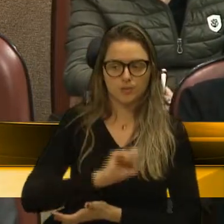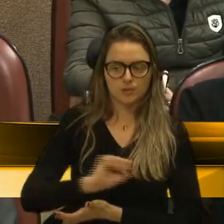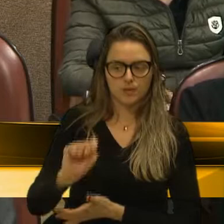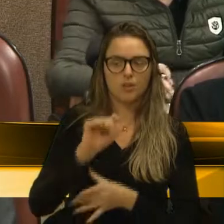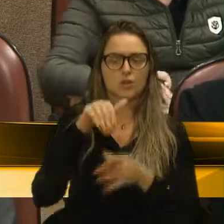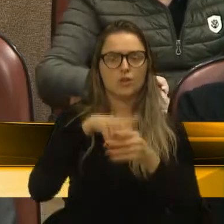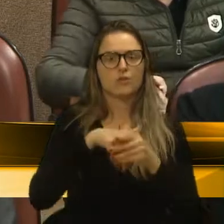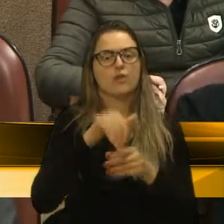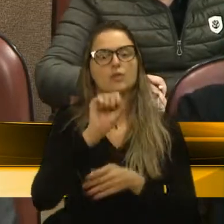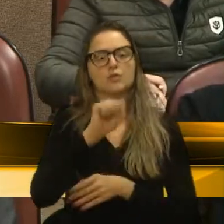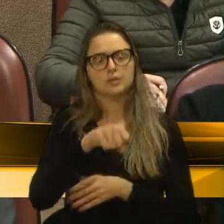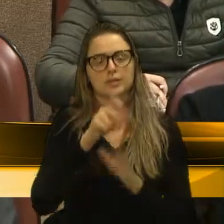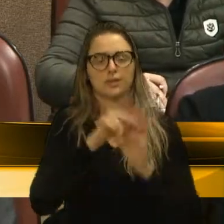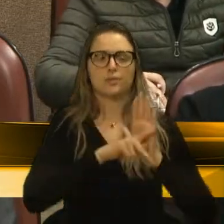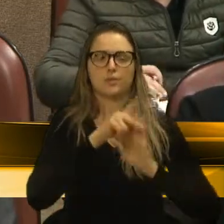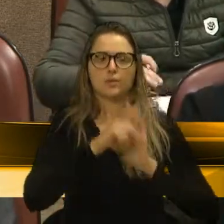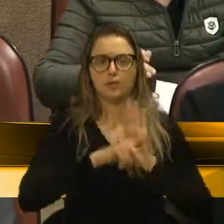favorável a esse projeto. Muito obrigado.